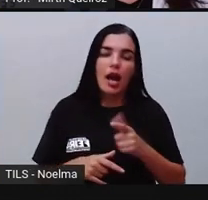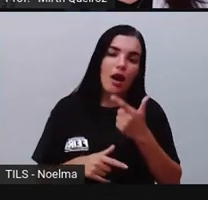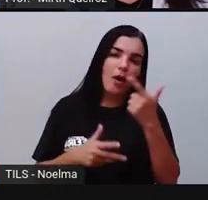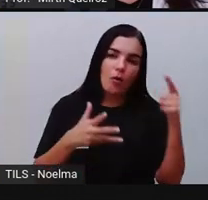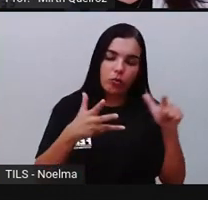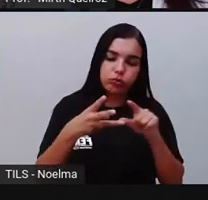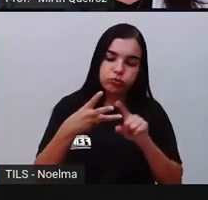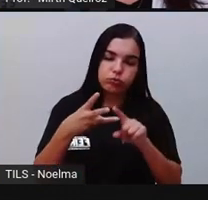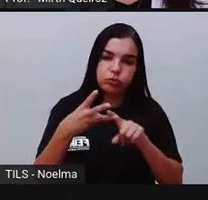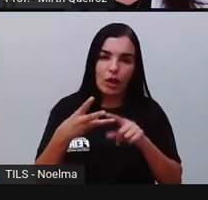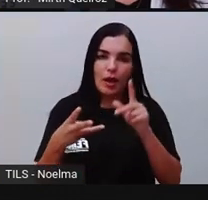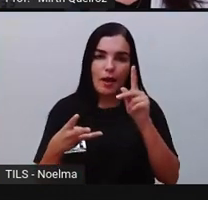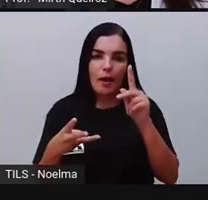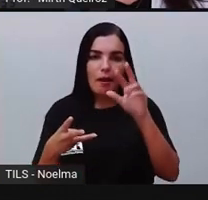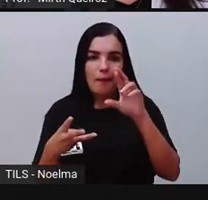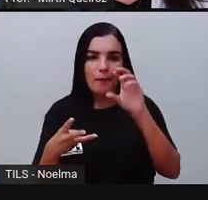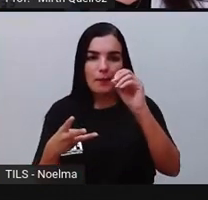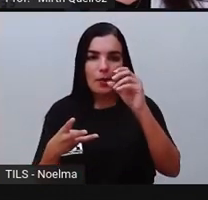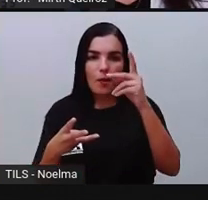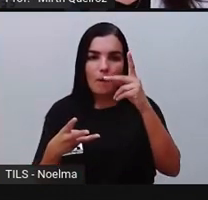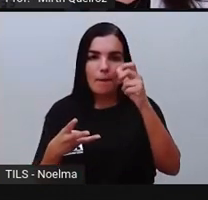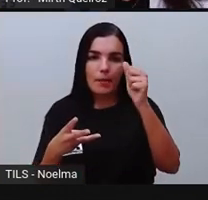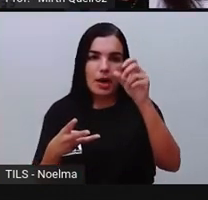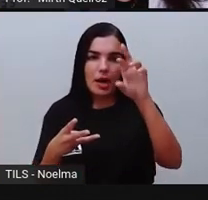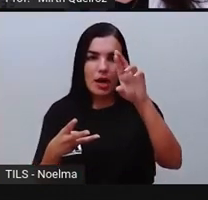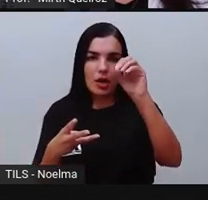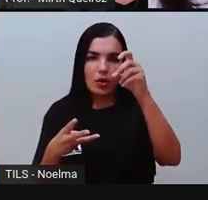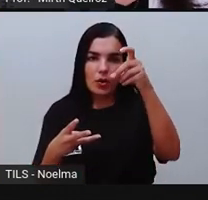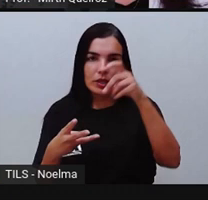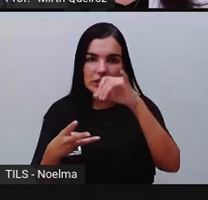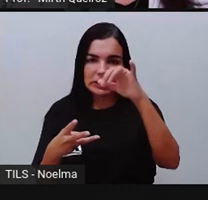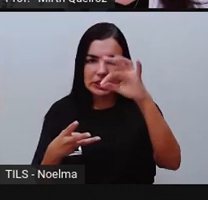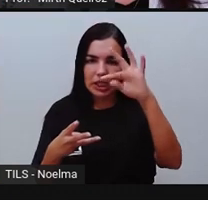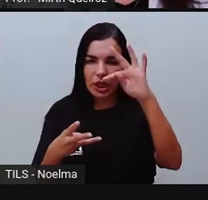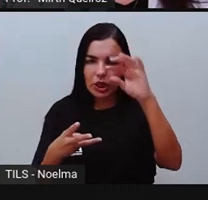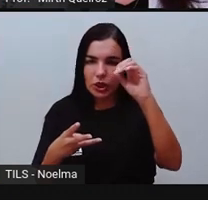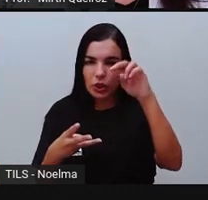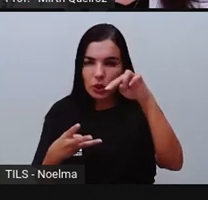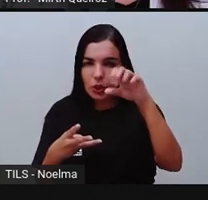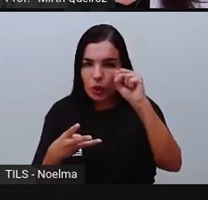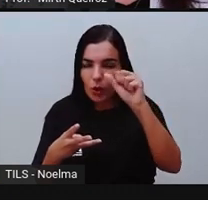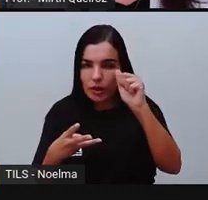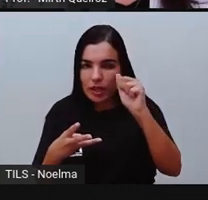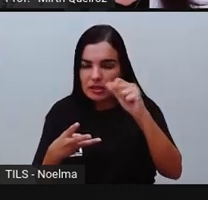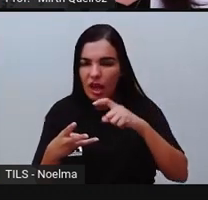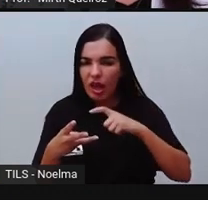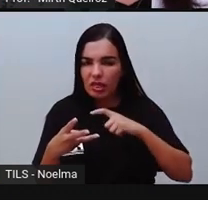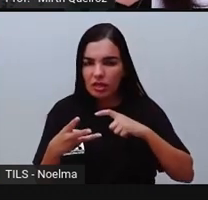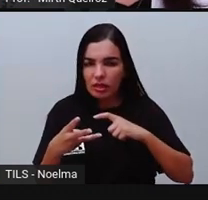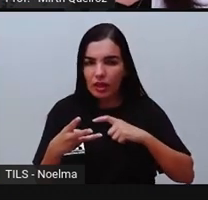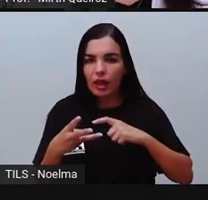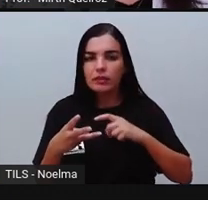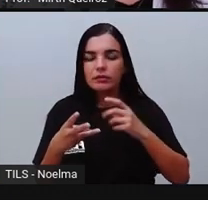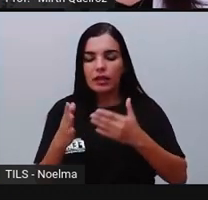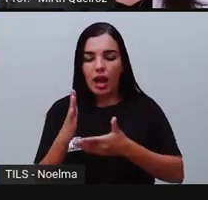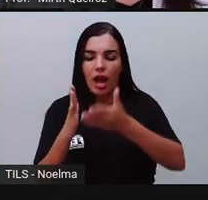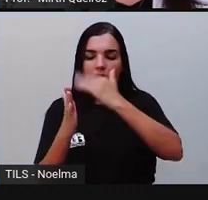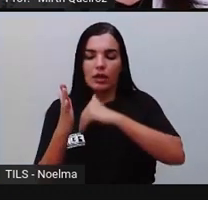tônica é a antepenúltima sílaba que vai ser aí acentuada. Mas todas as palavras oxítonas e paroxítonas são